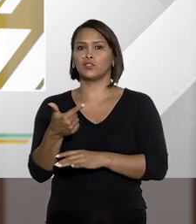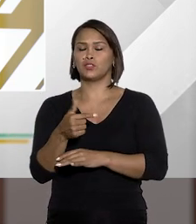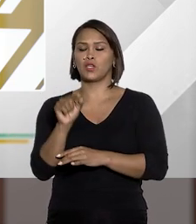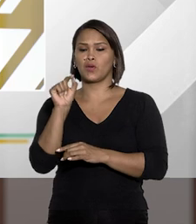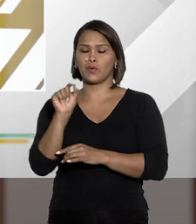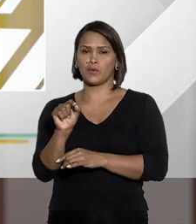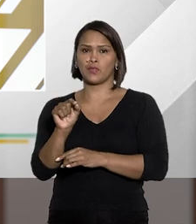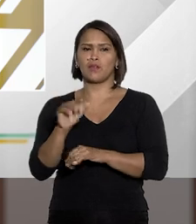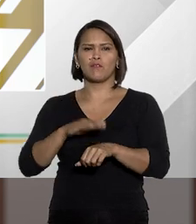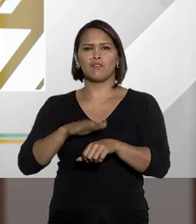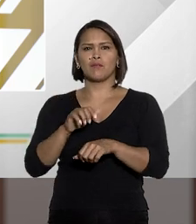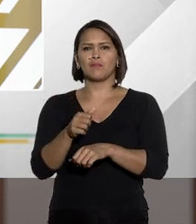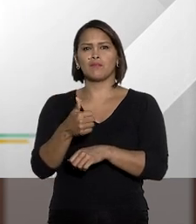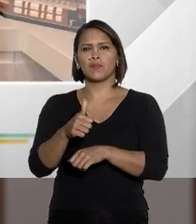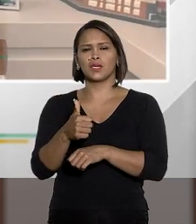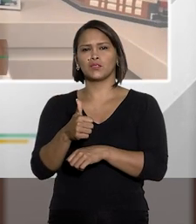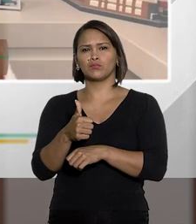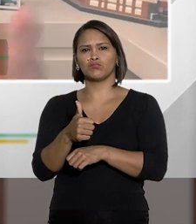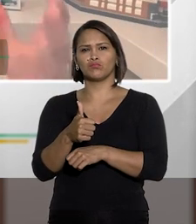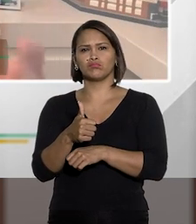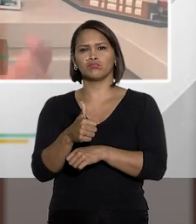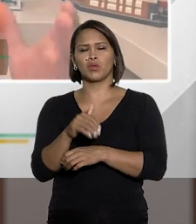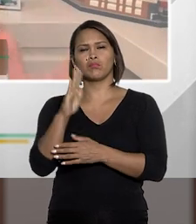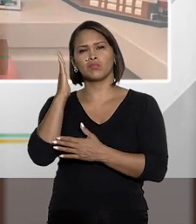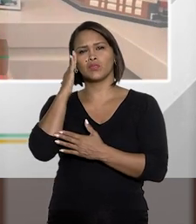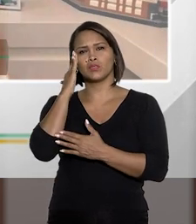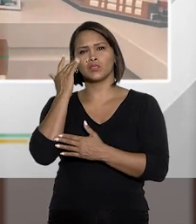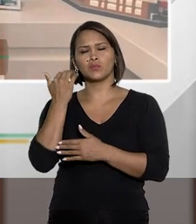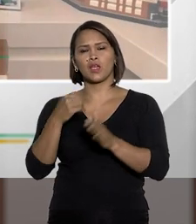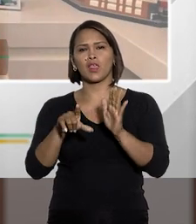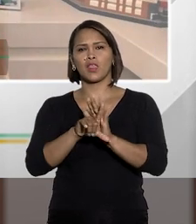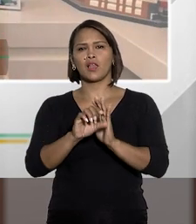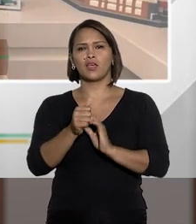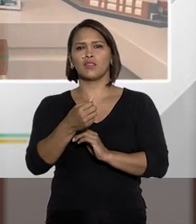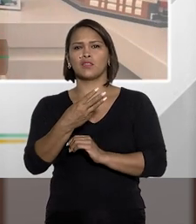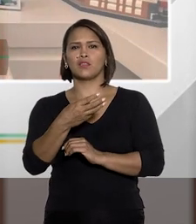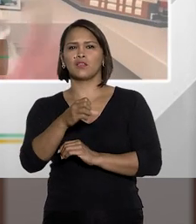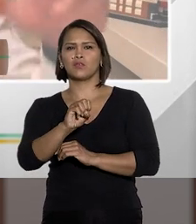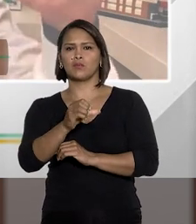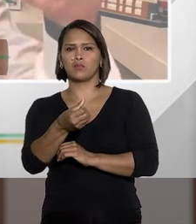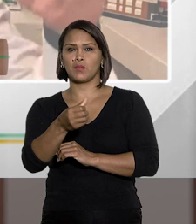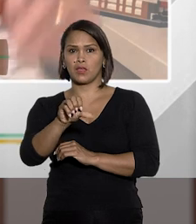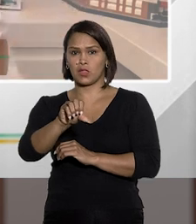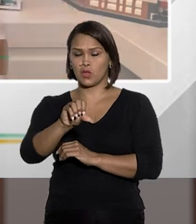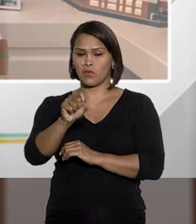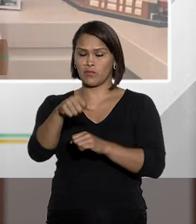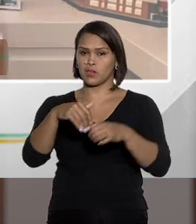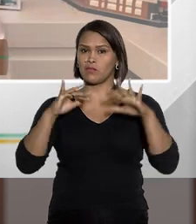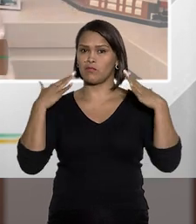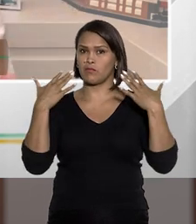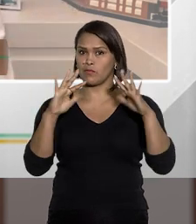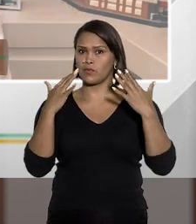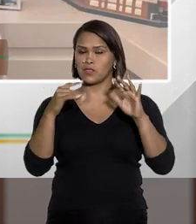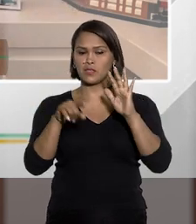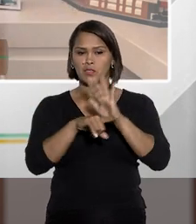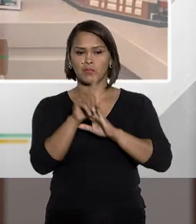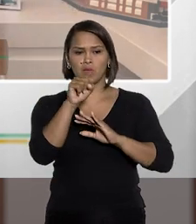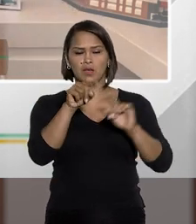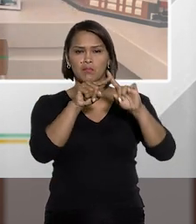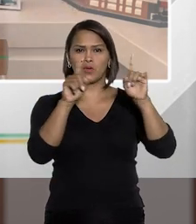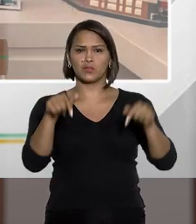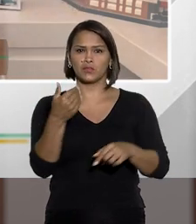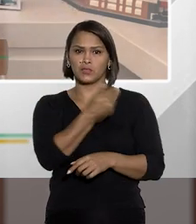parágrafo segundo, foi mais um aspecto da 13.869 que, entre aspas, foi celebrado